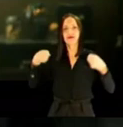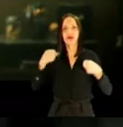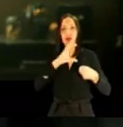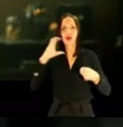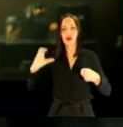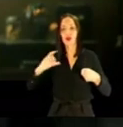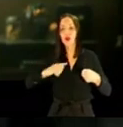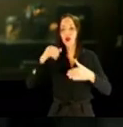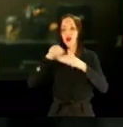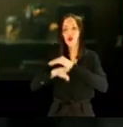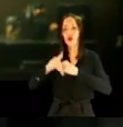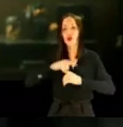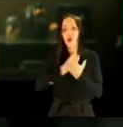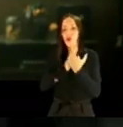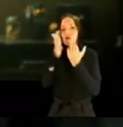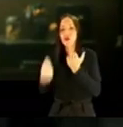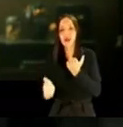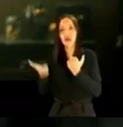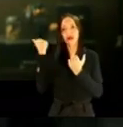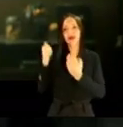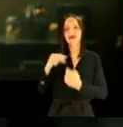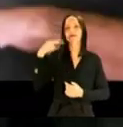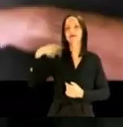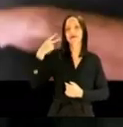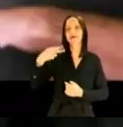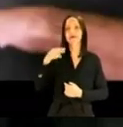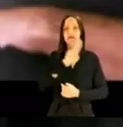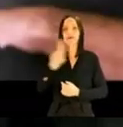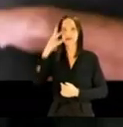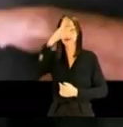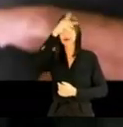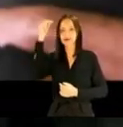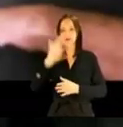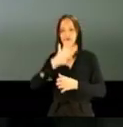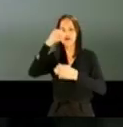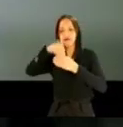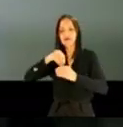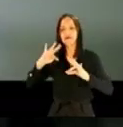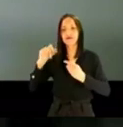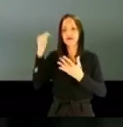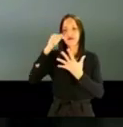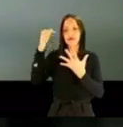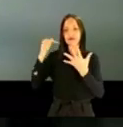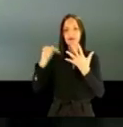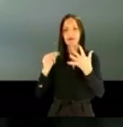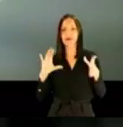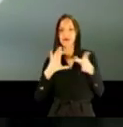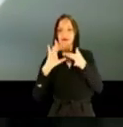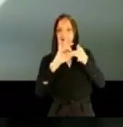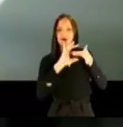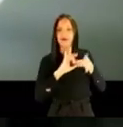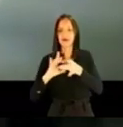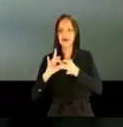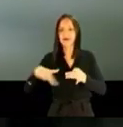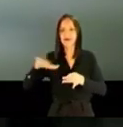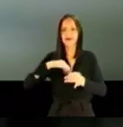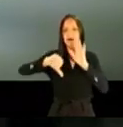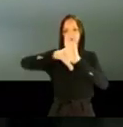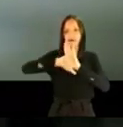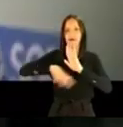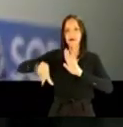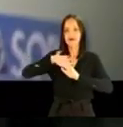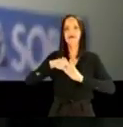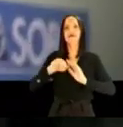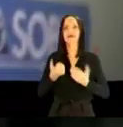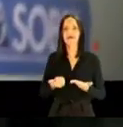Ricardo Nunes recebeu em sua conta parte do dinheiro desviado, quando ainda era vereador. Reparou que o nome do prefeito está envolvido em todas essas